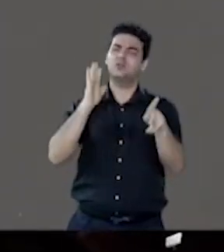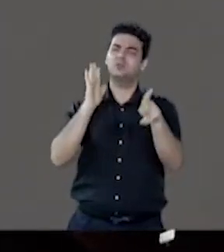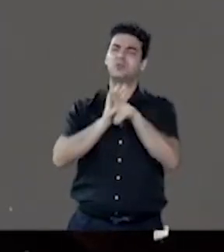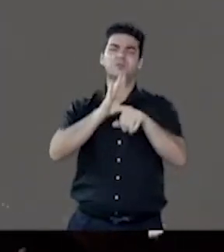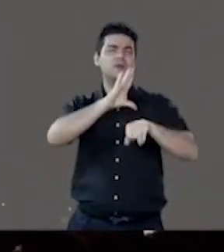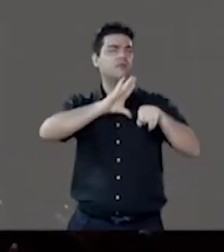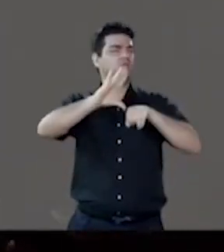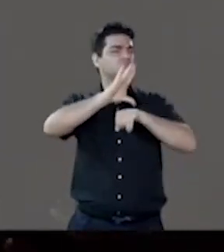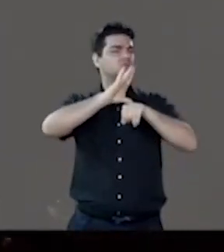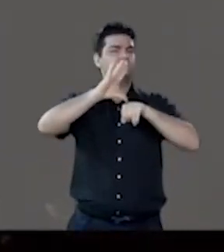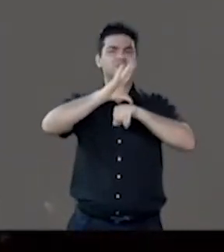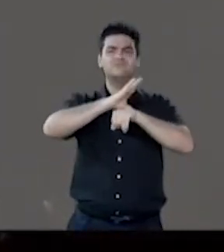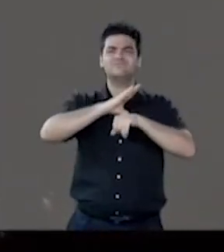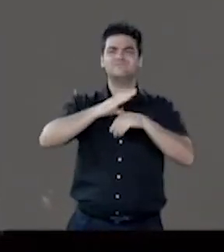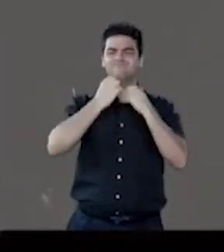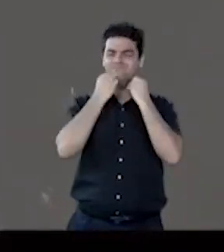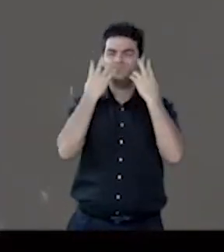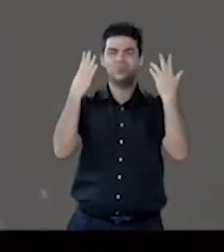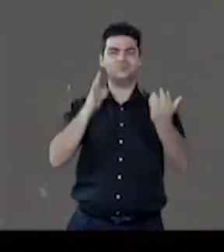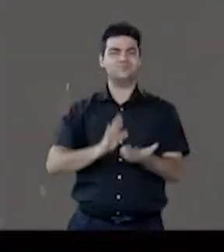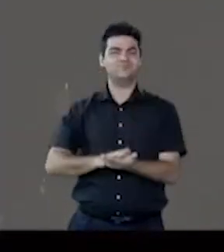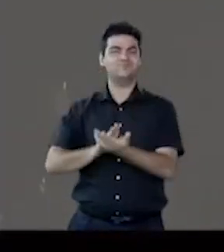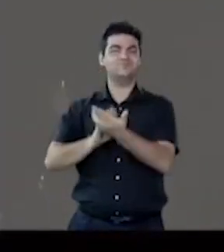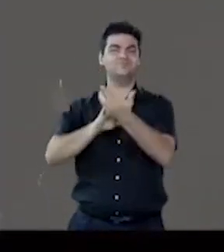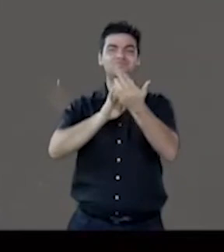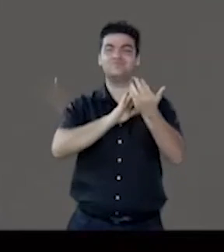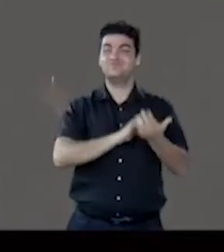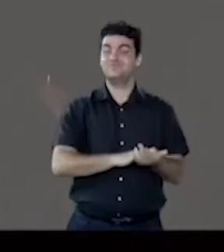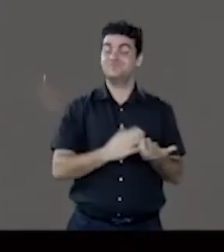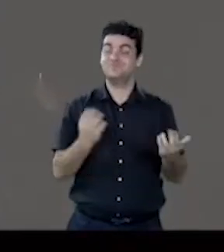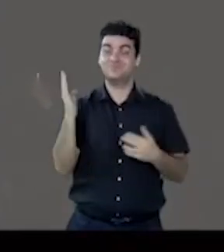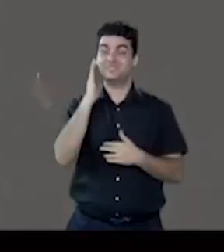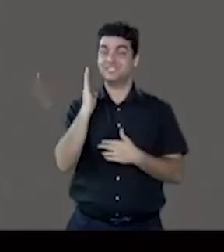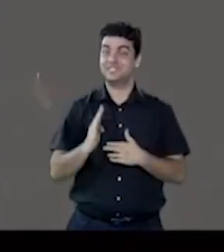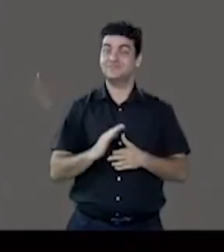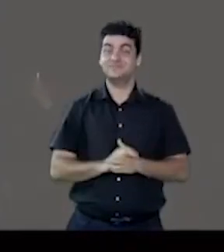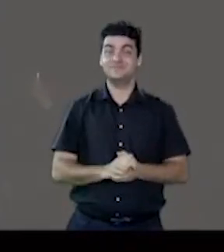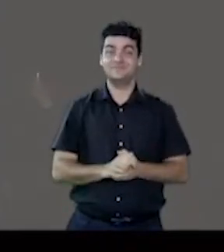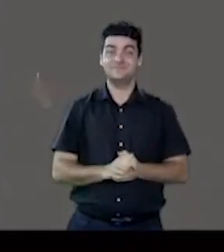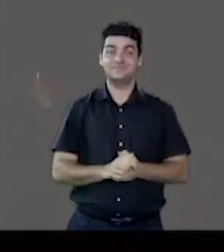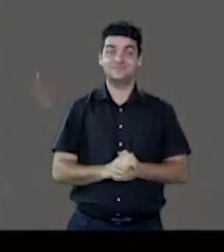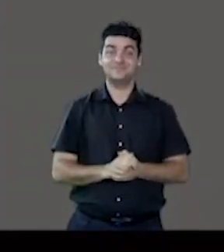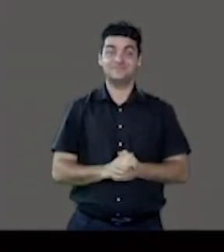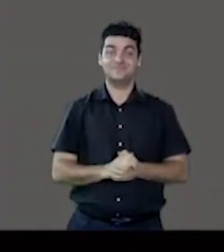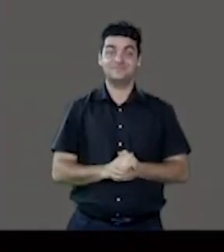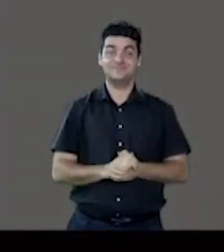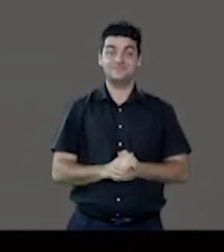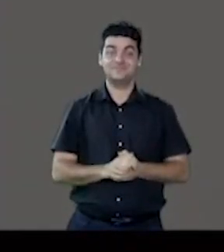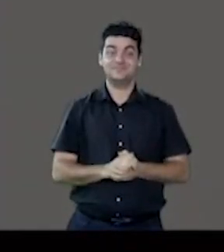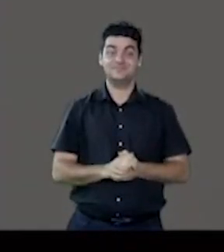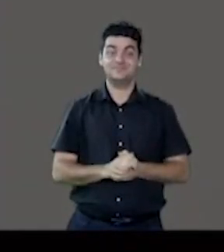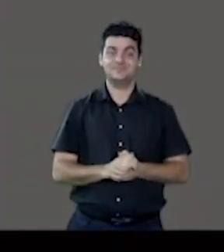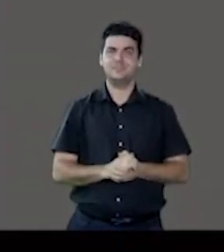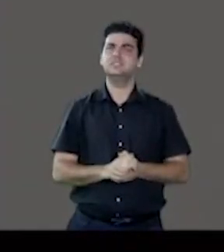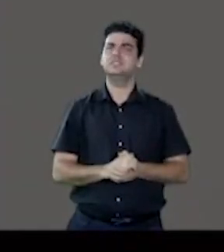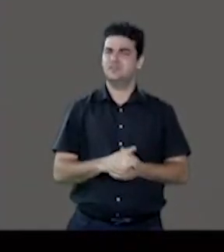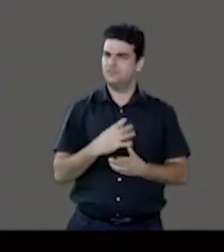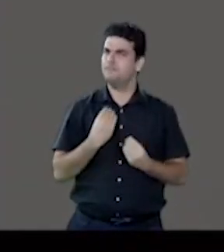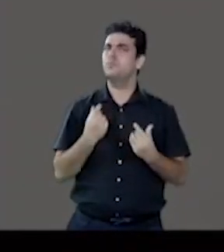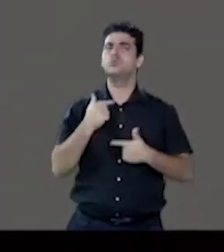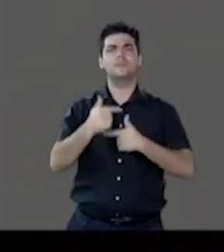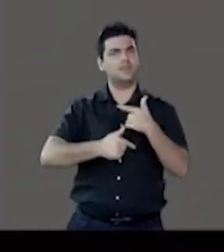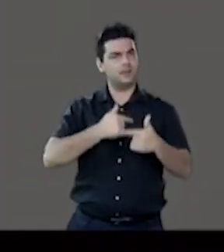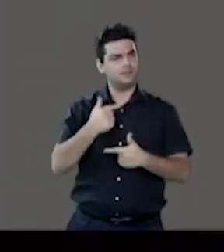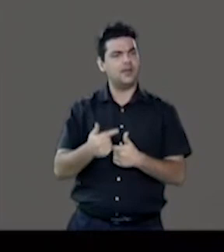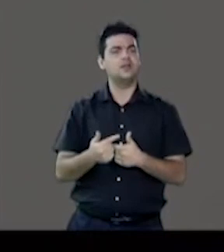anos da Constituição brasileira com as realizações importantes que